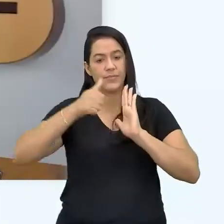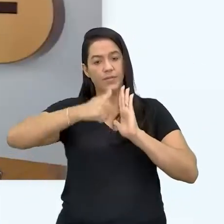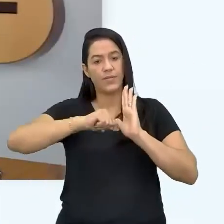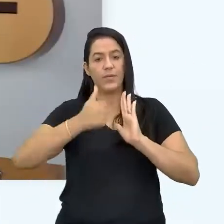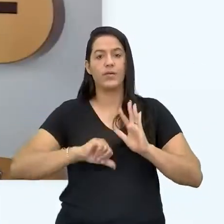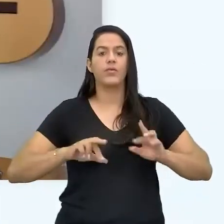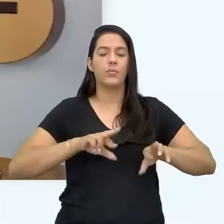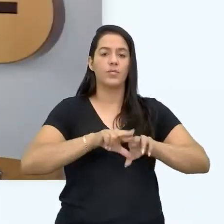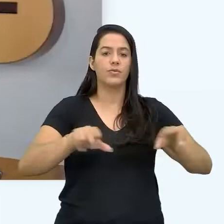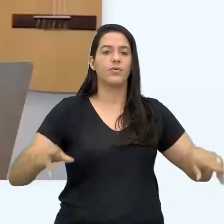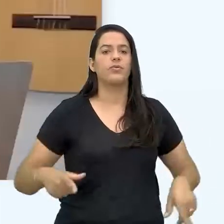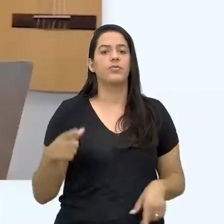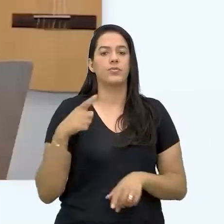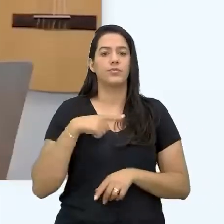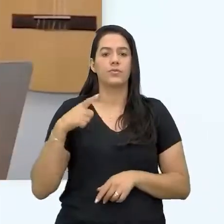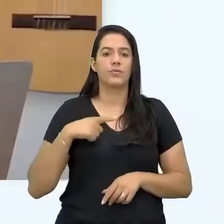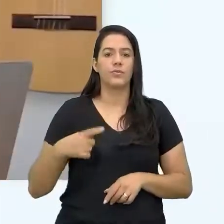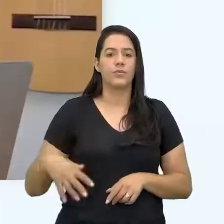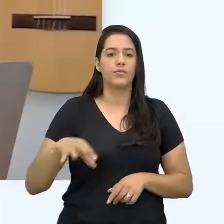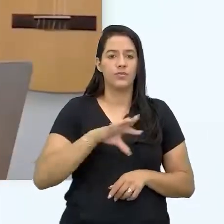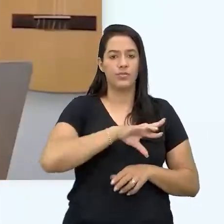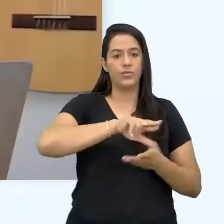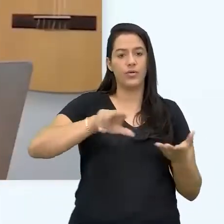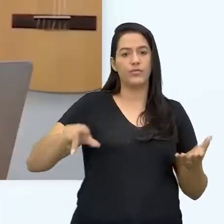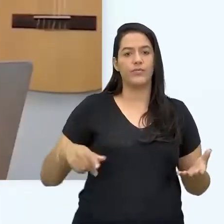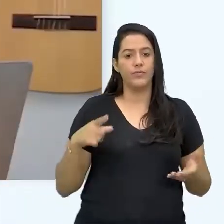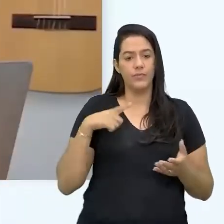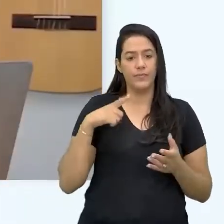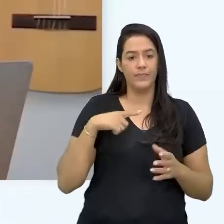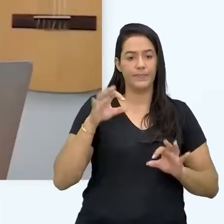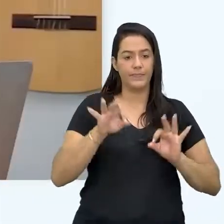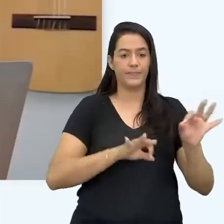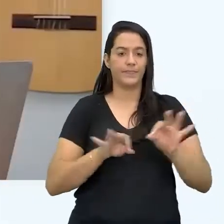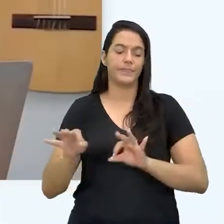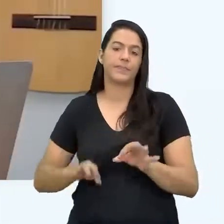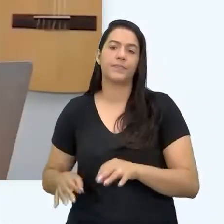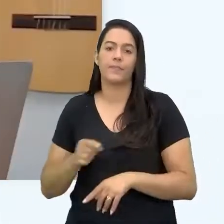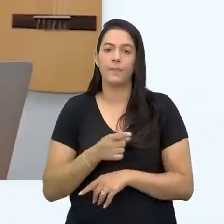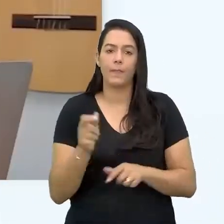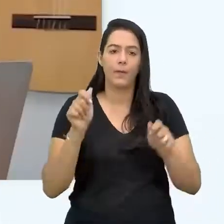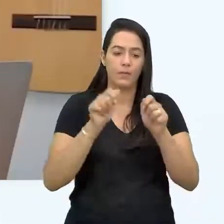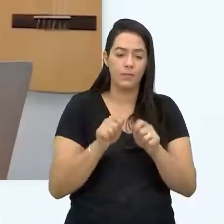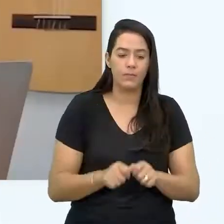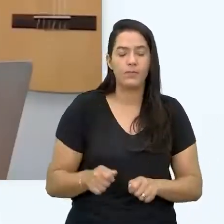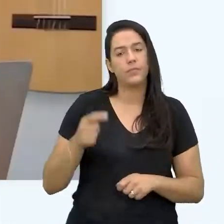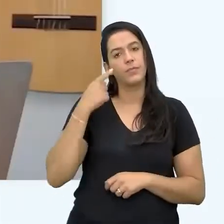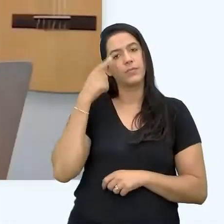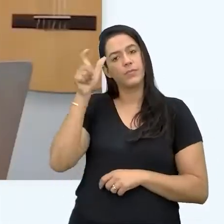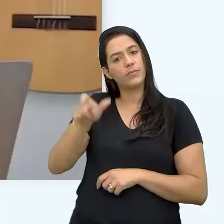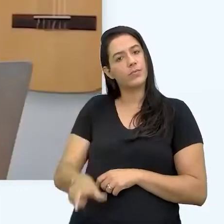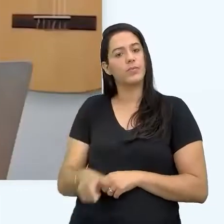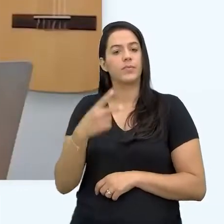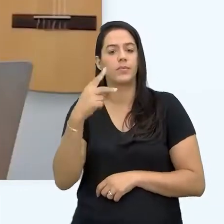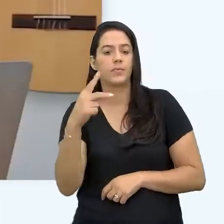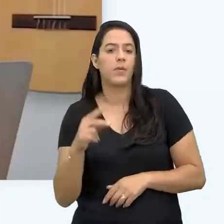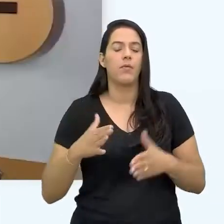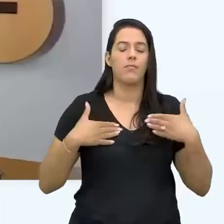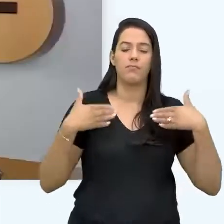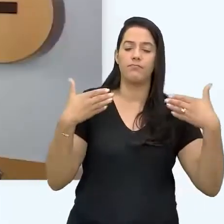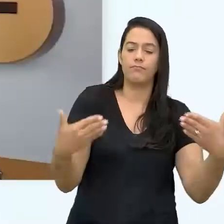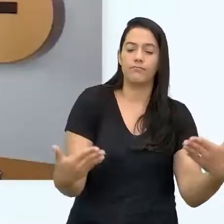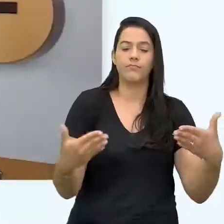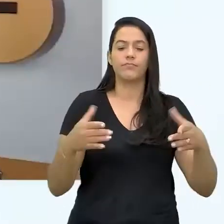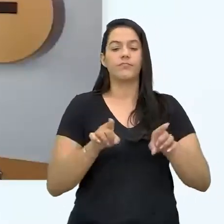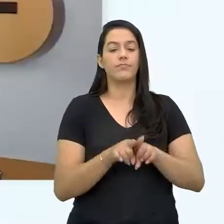entende? Você já tem uma marca. Porque as pessoas já te percebem de alguma maneira. Não só pela sua aparência, como pela maneira como você se porta,